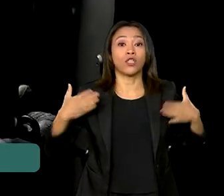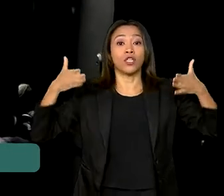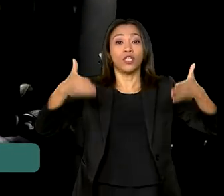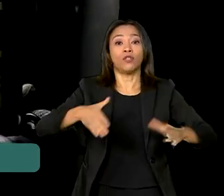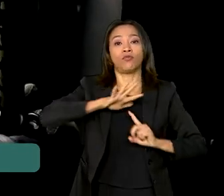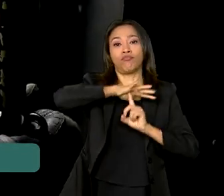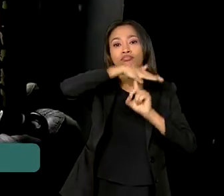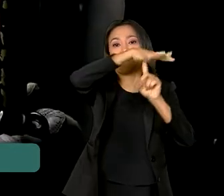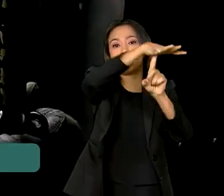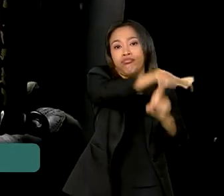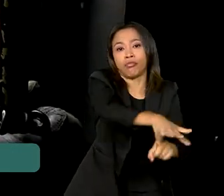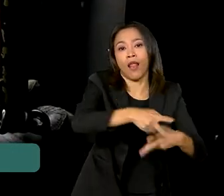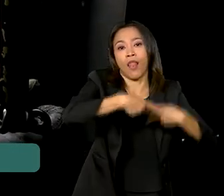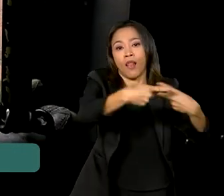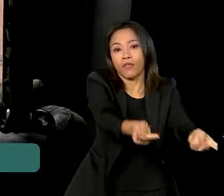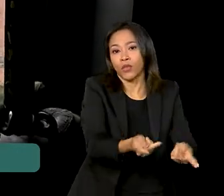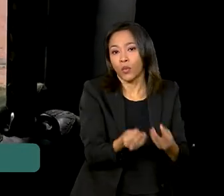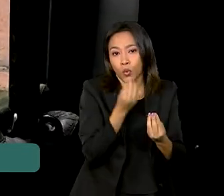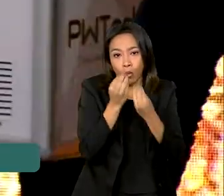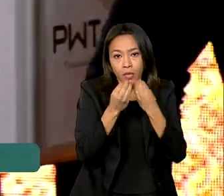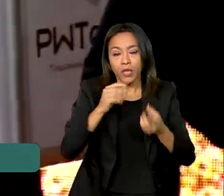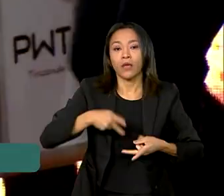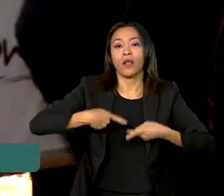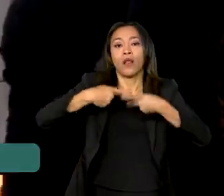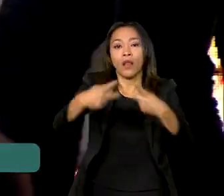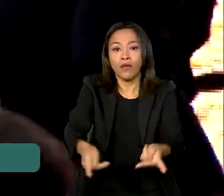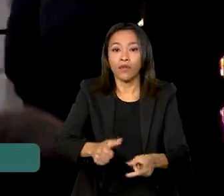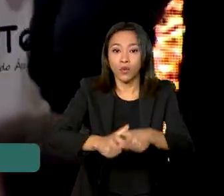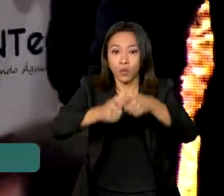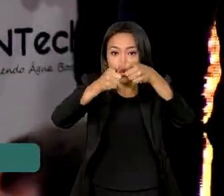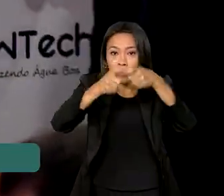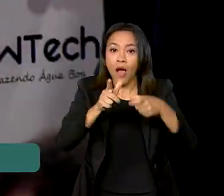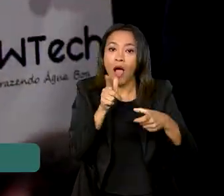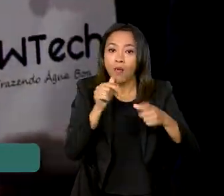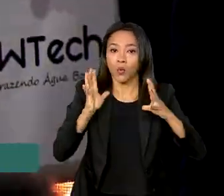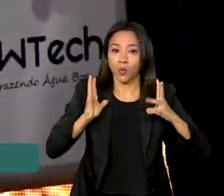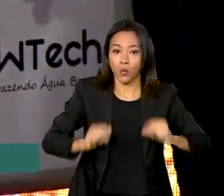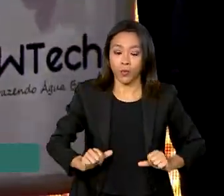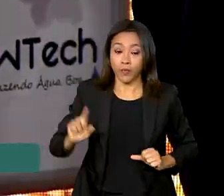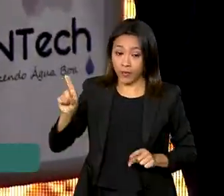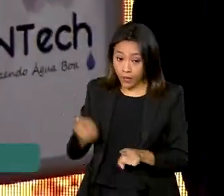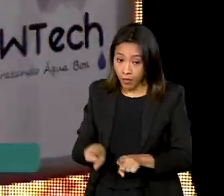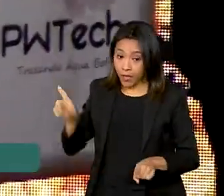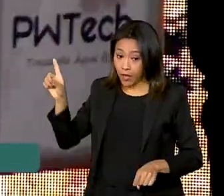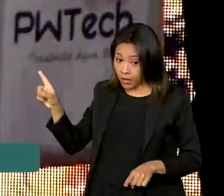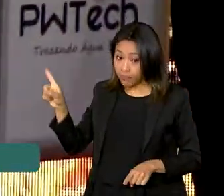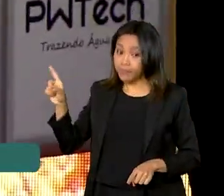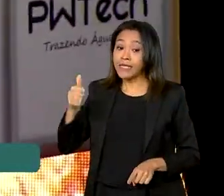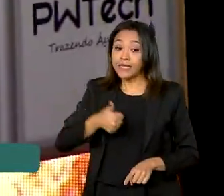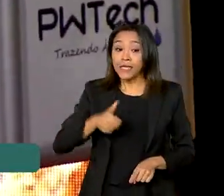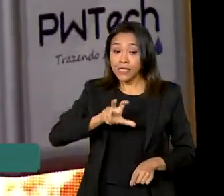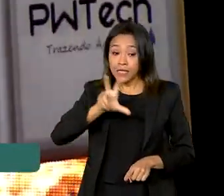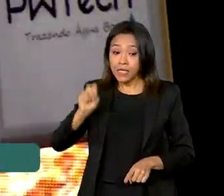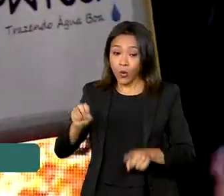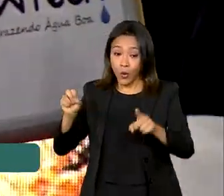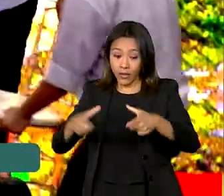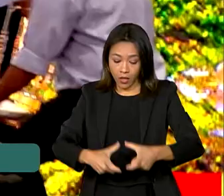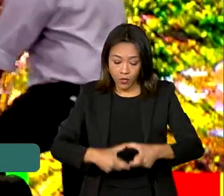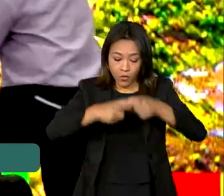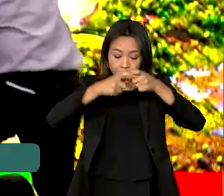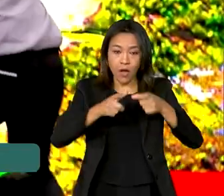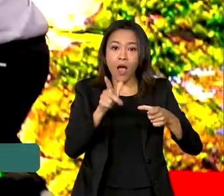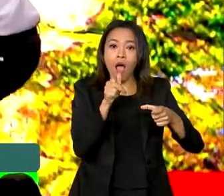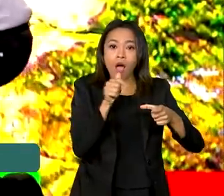com mantimentos, comida e água potável. O governo federal também anunciou a chegada de 150 filtros de água